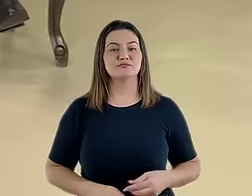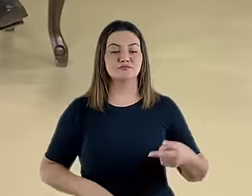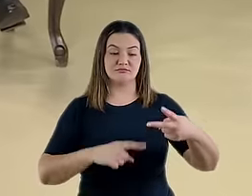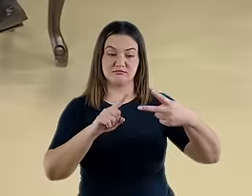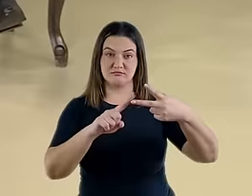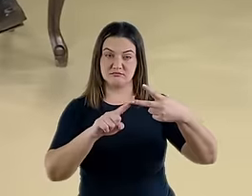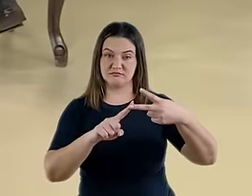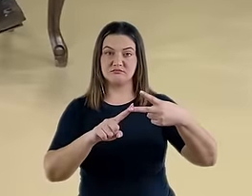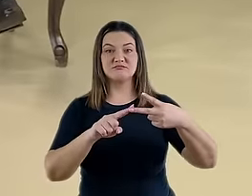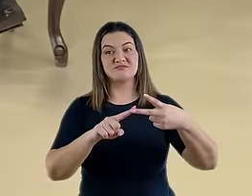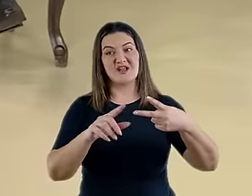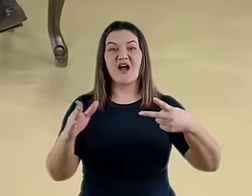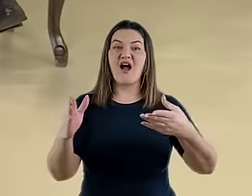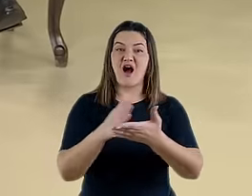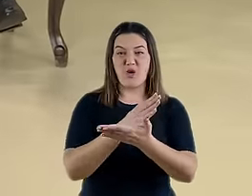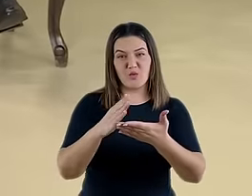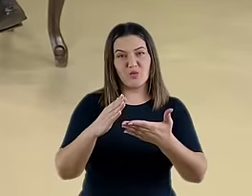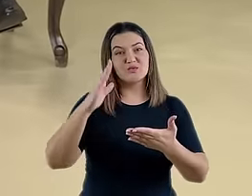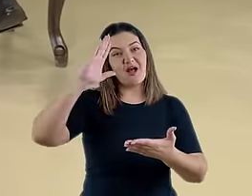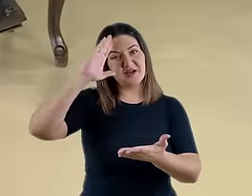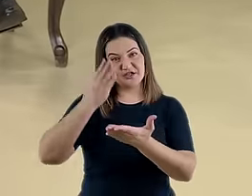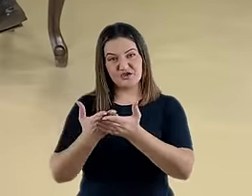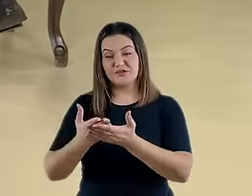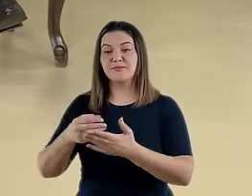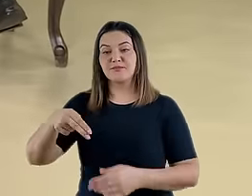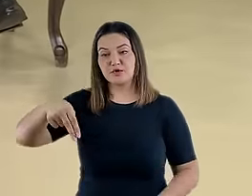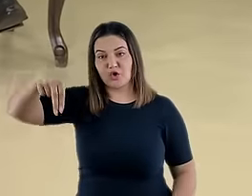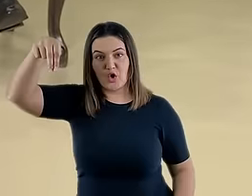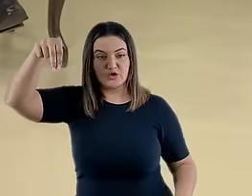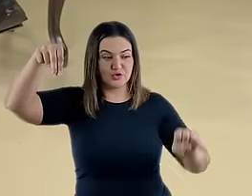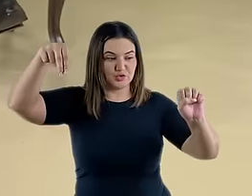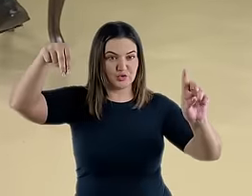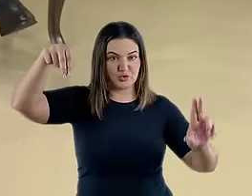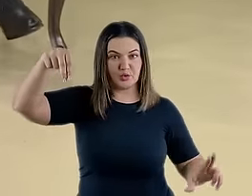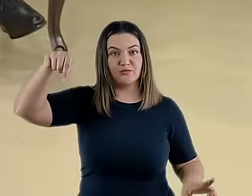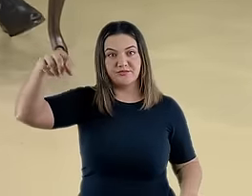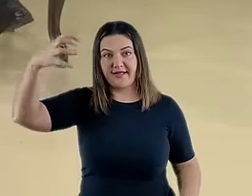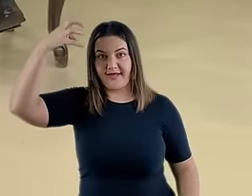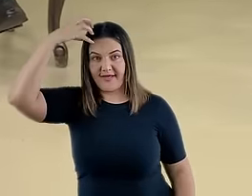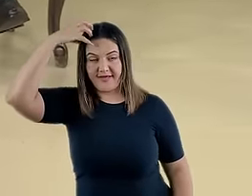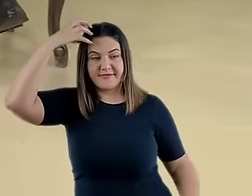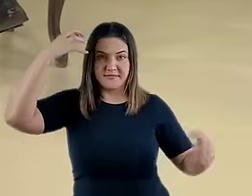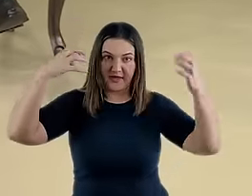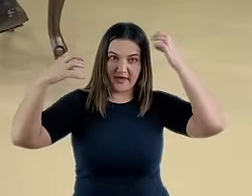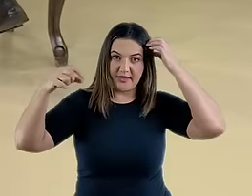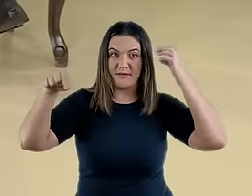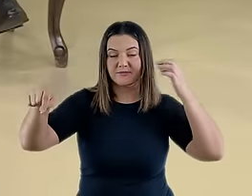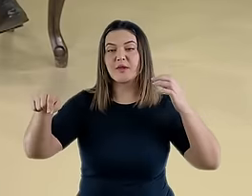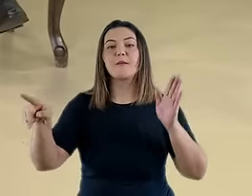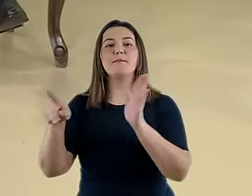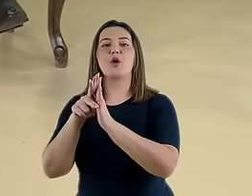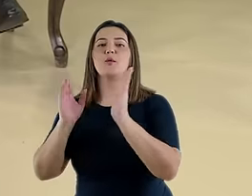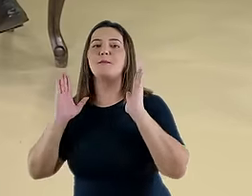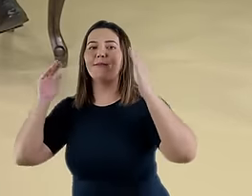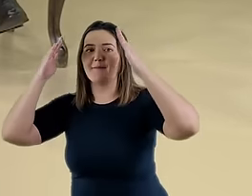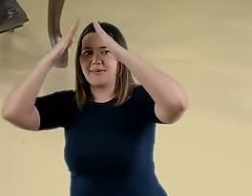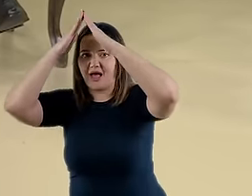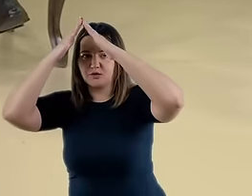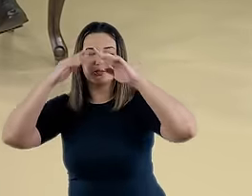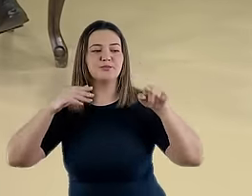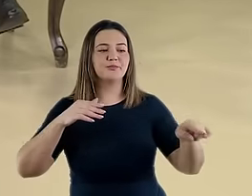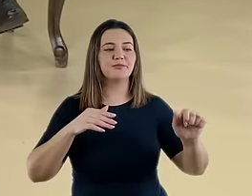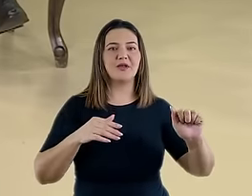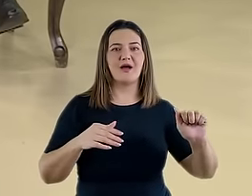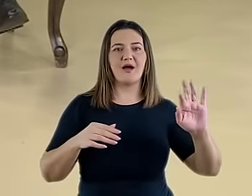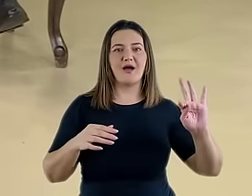segunda posição que alguns pensam que o rei do norte e o rei do sul representariam respectivamente o papado e o ateísmo.